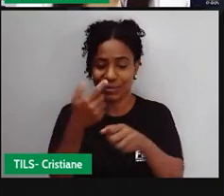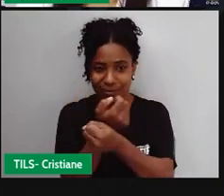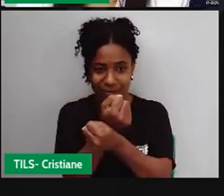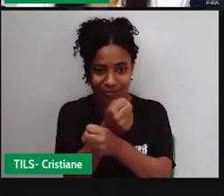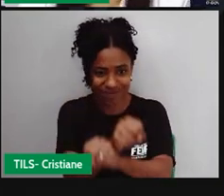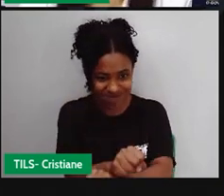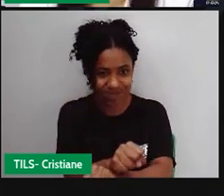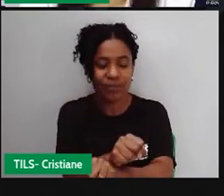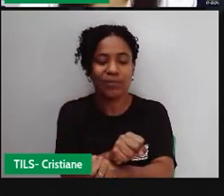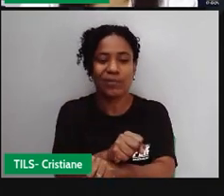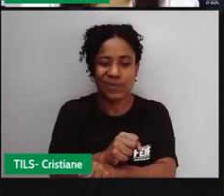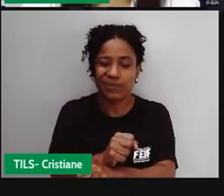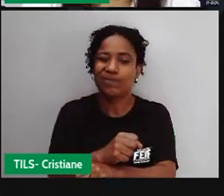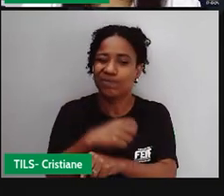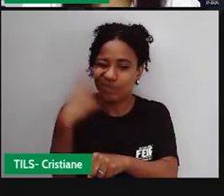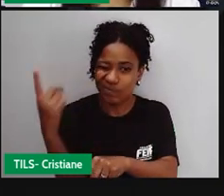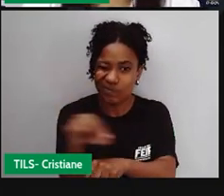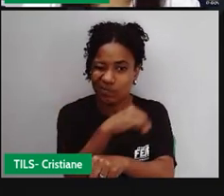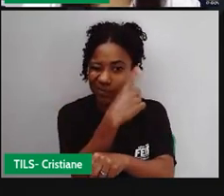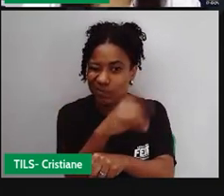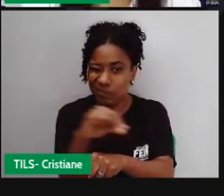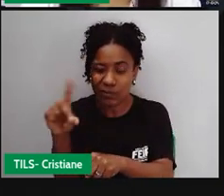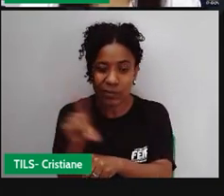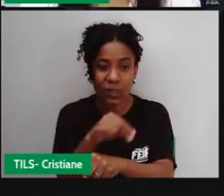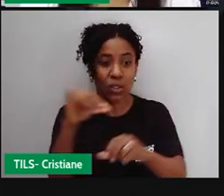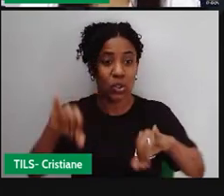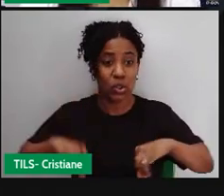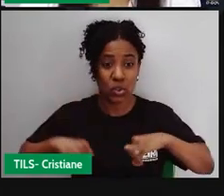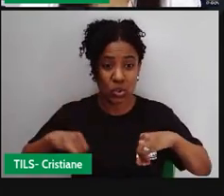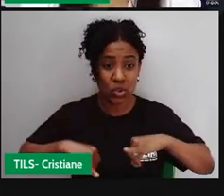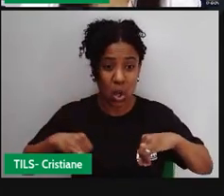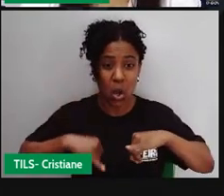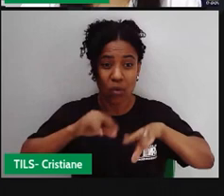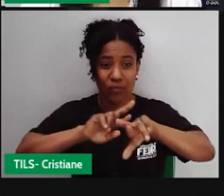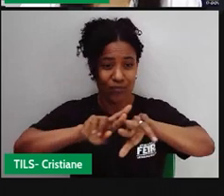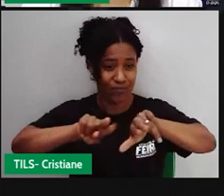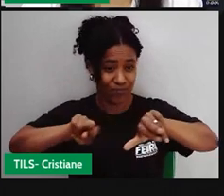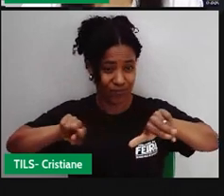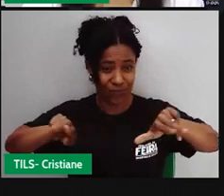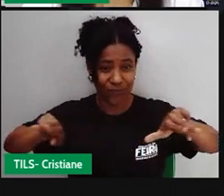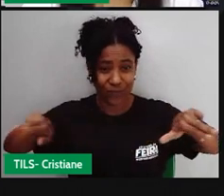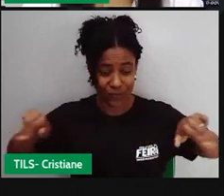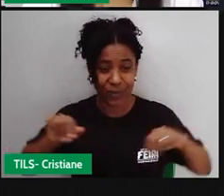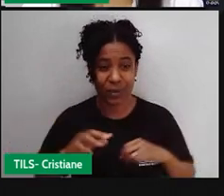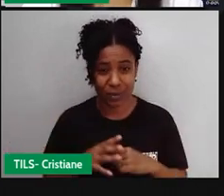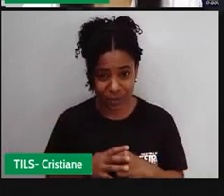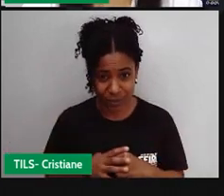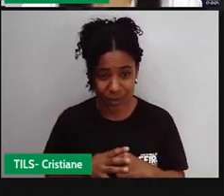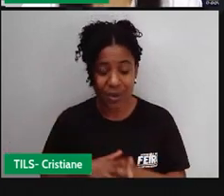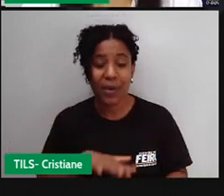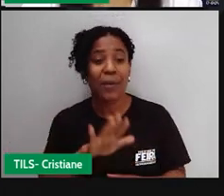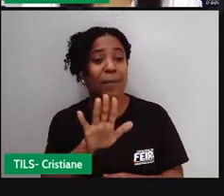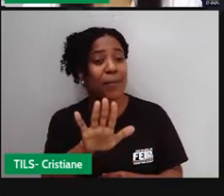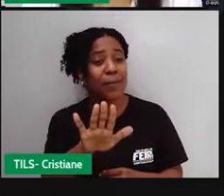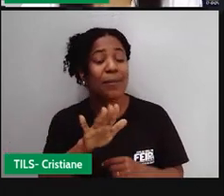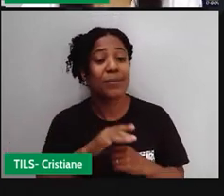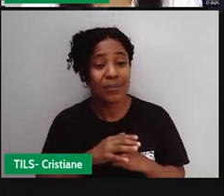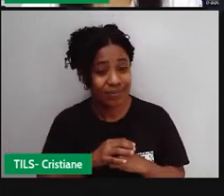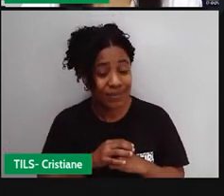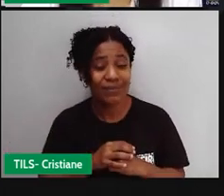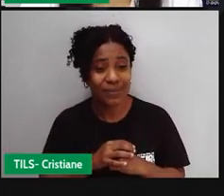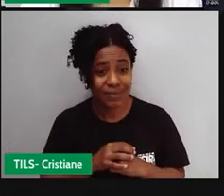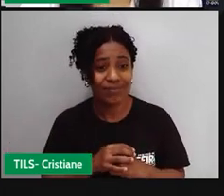sofriam de diversas formas. E aí, não satisfeitos com essas situações,